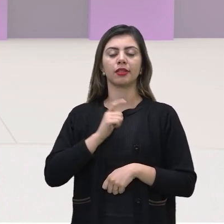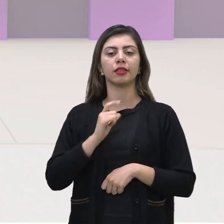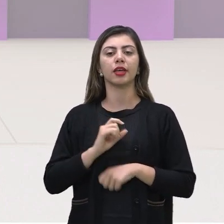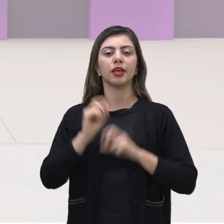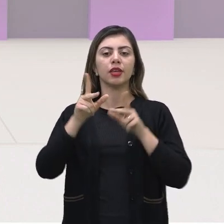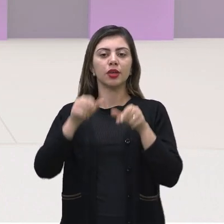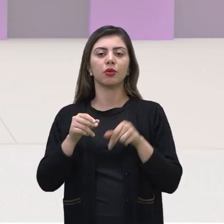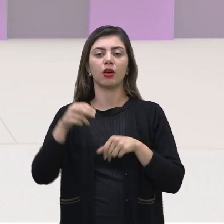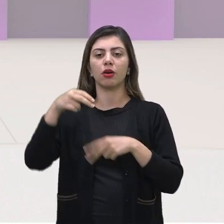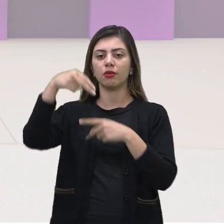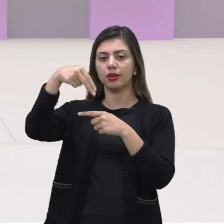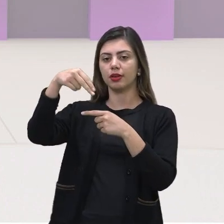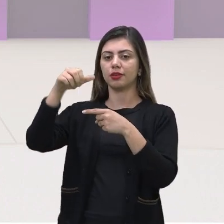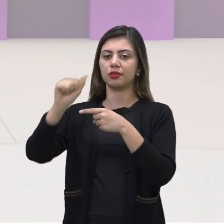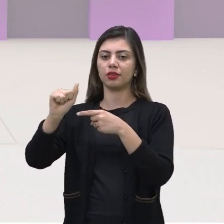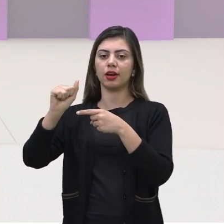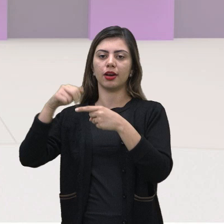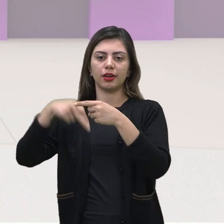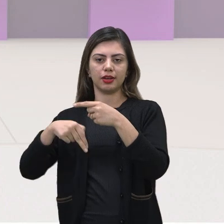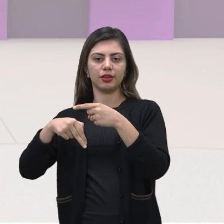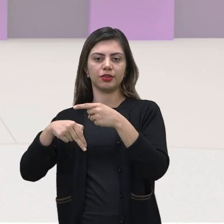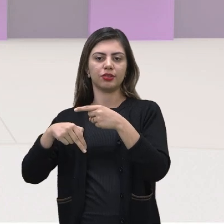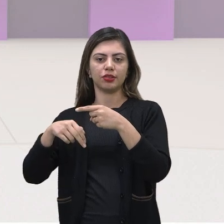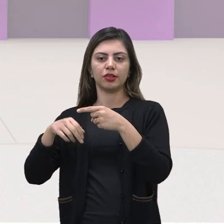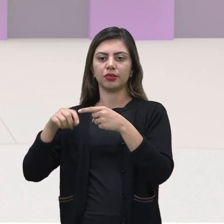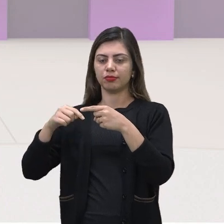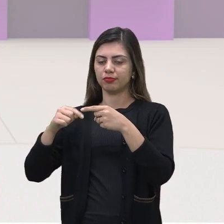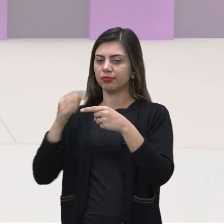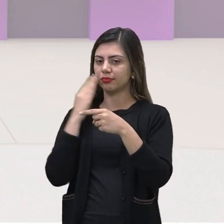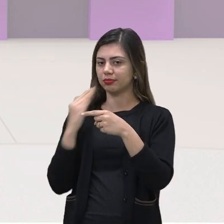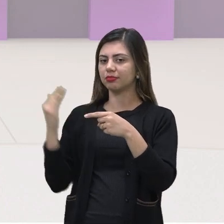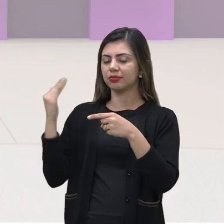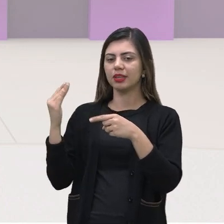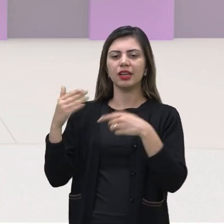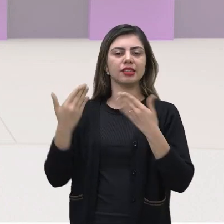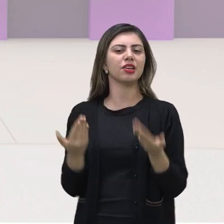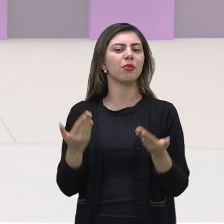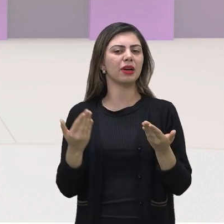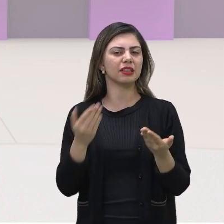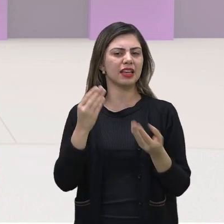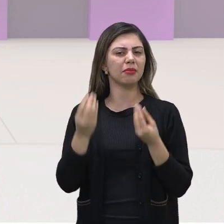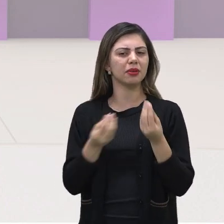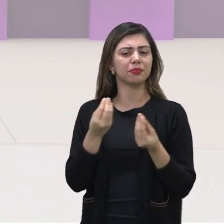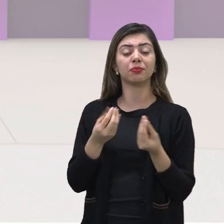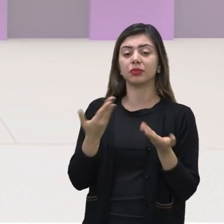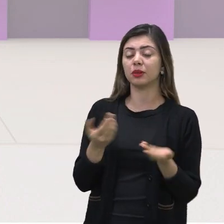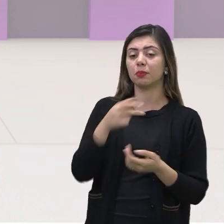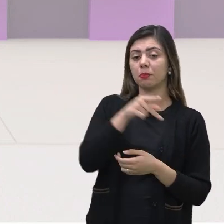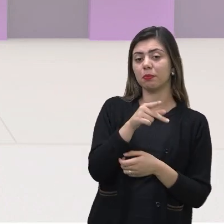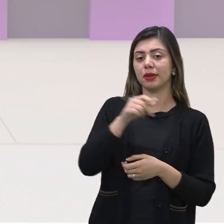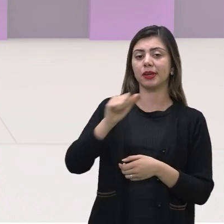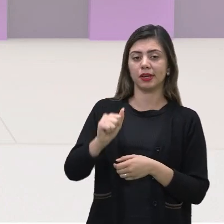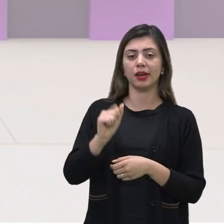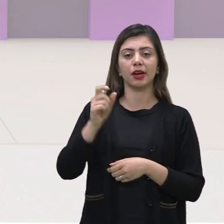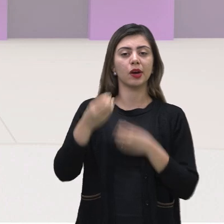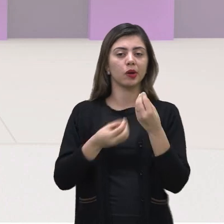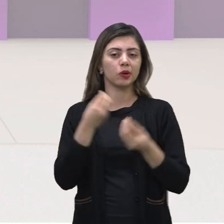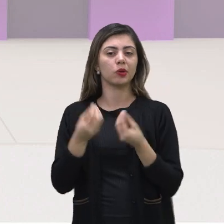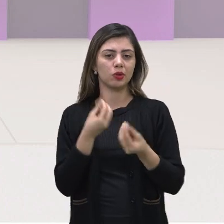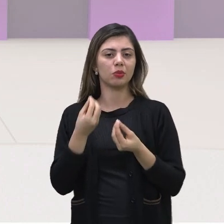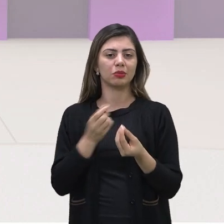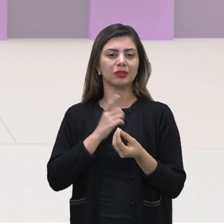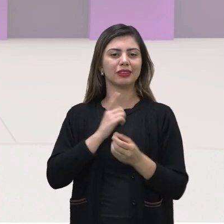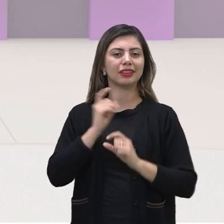sobre em ômega onde o P de A é a chance de acontecer é a probabilidade de acontecer um